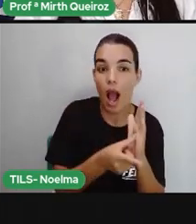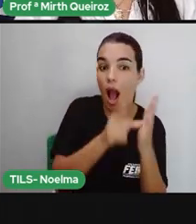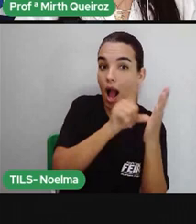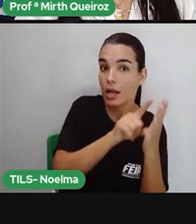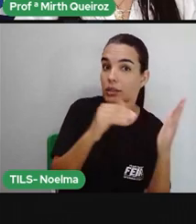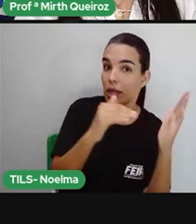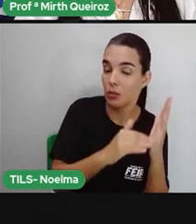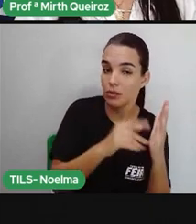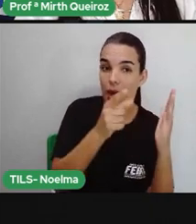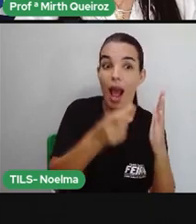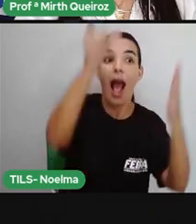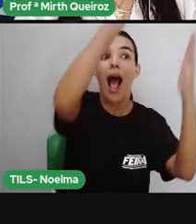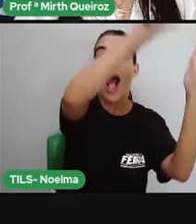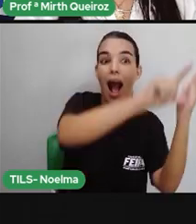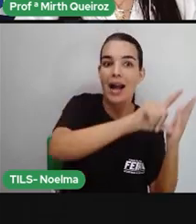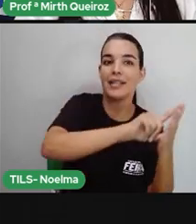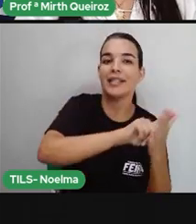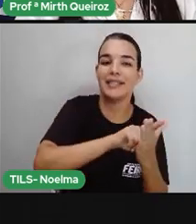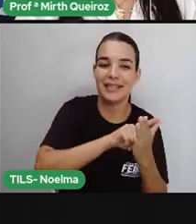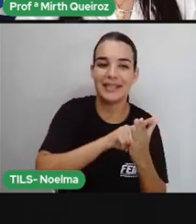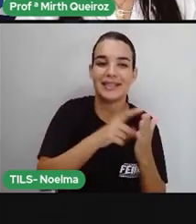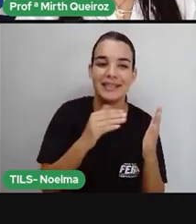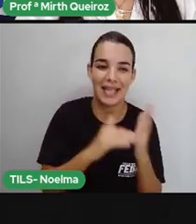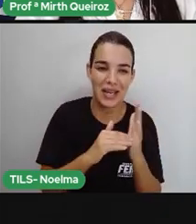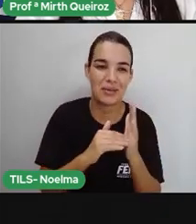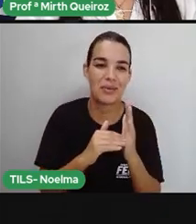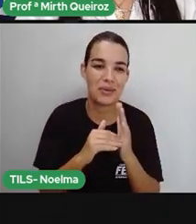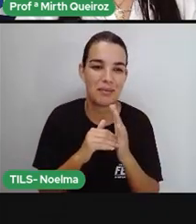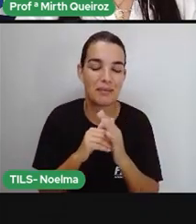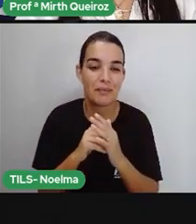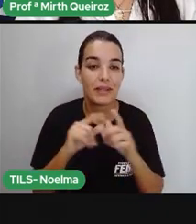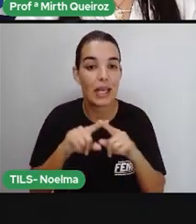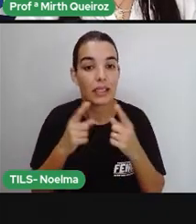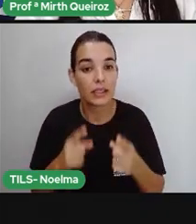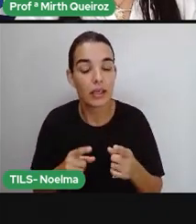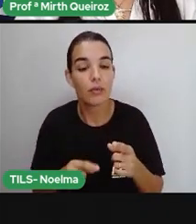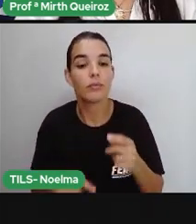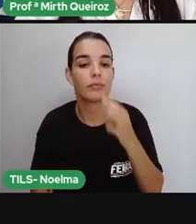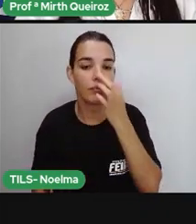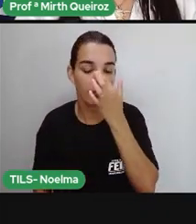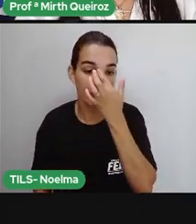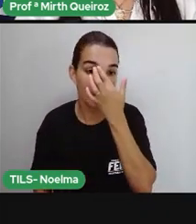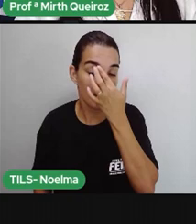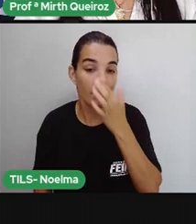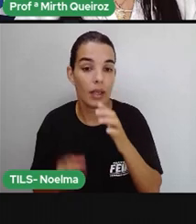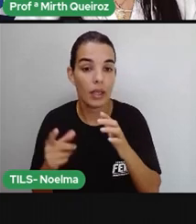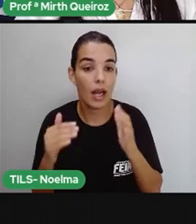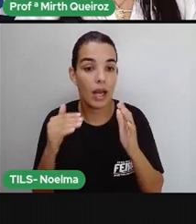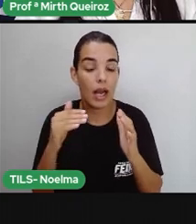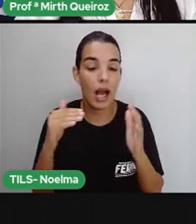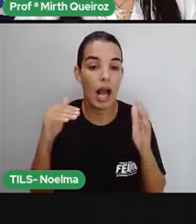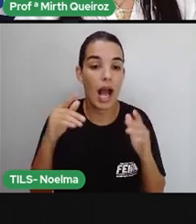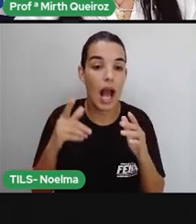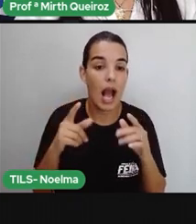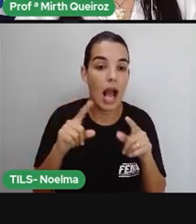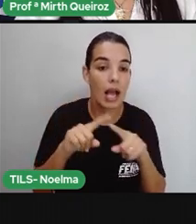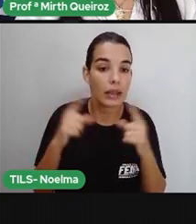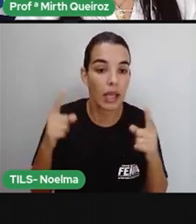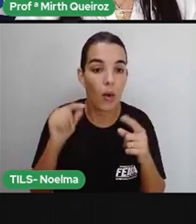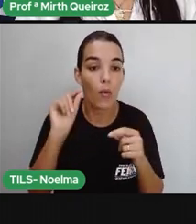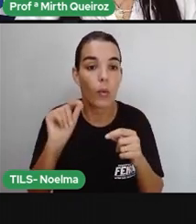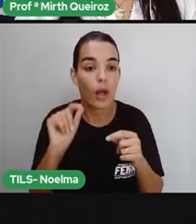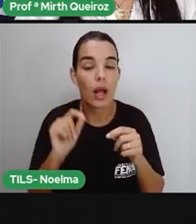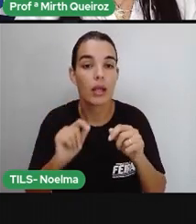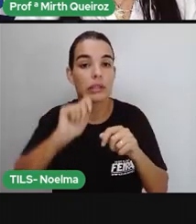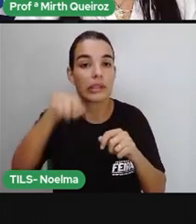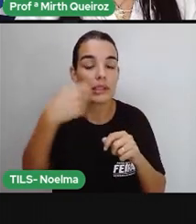penúltima. E o lã, antepenúltima. Então, última, penúltima e antepenúltima. Se ela